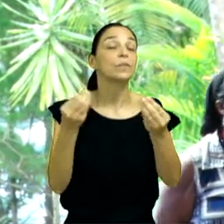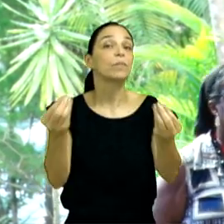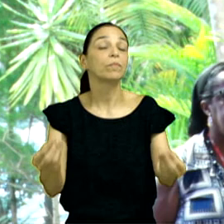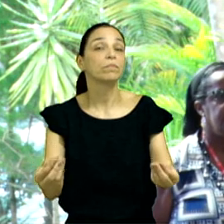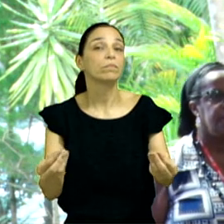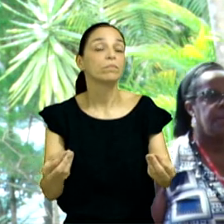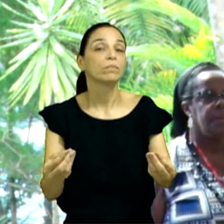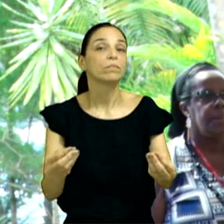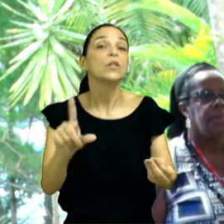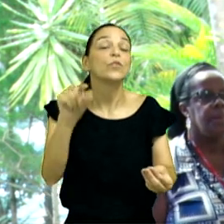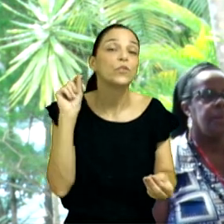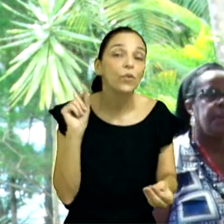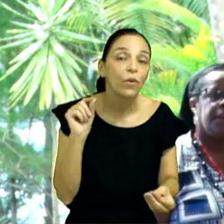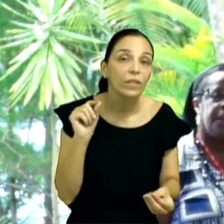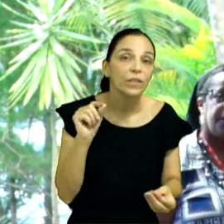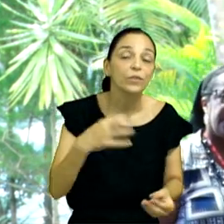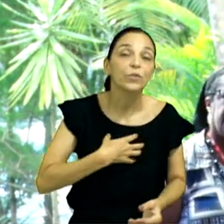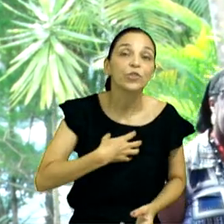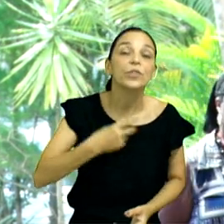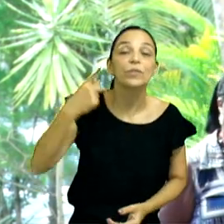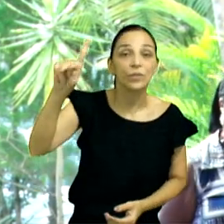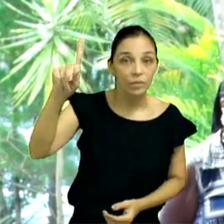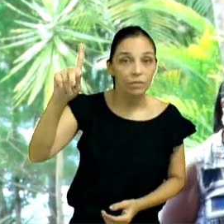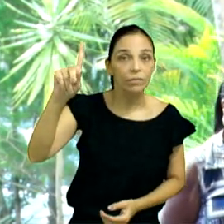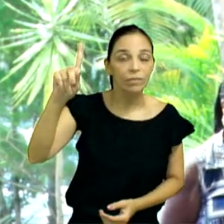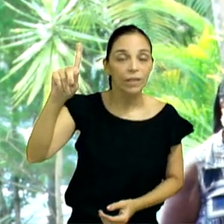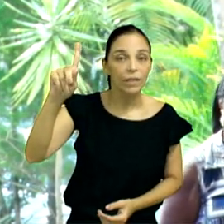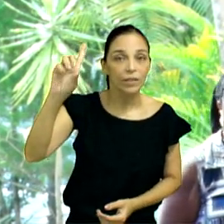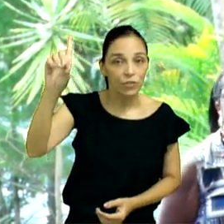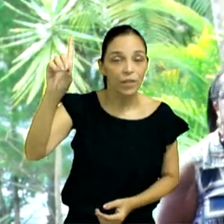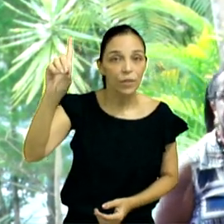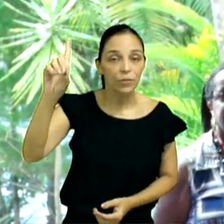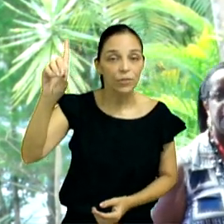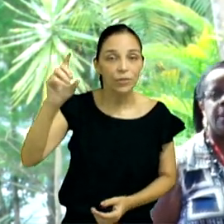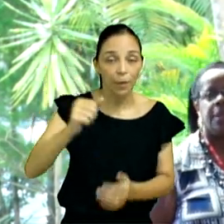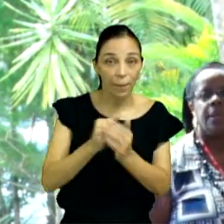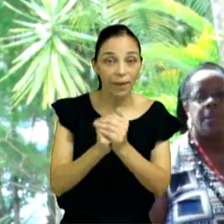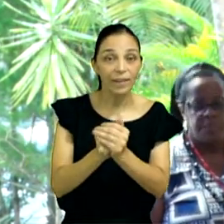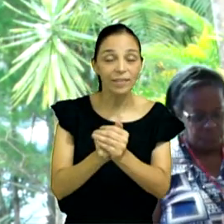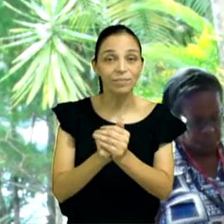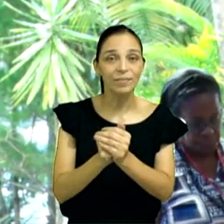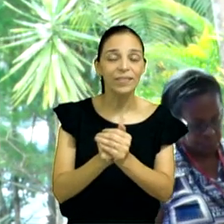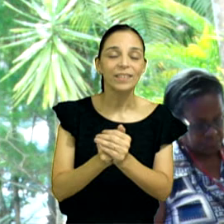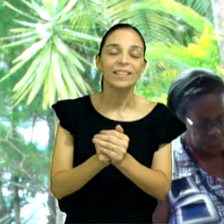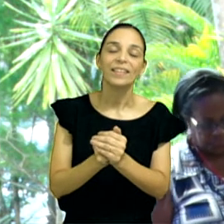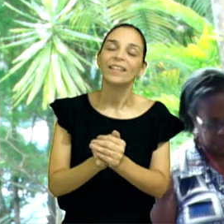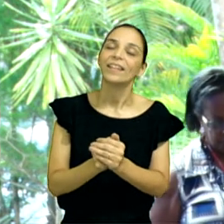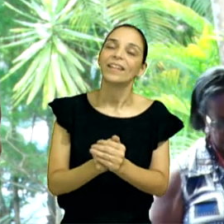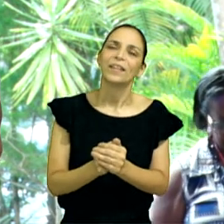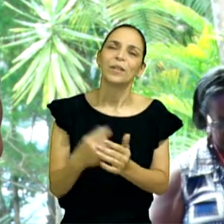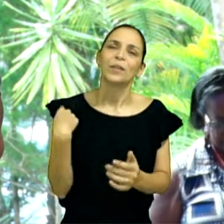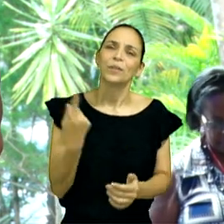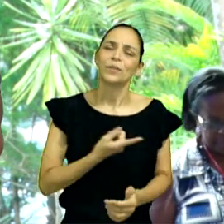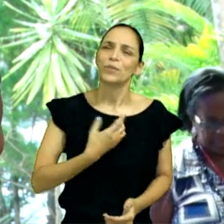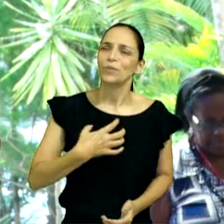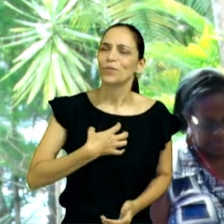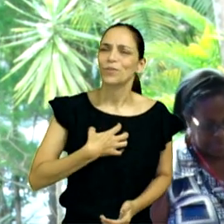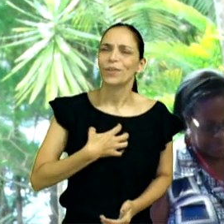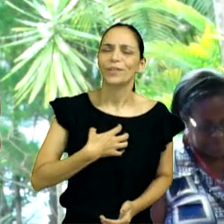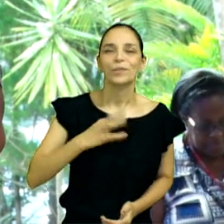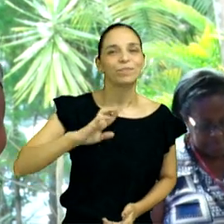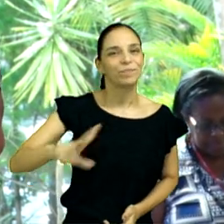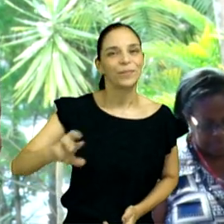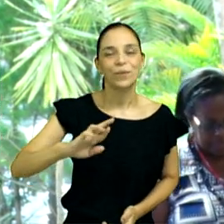jeito, escolhe o jeito de Deus, amém? não é do nosso jeito, não é como